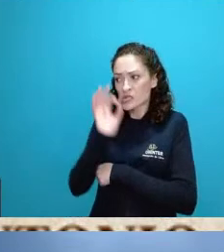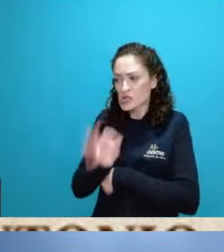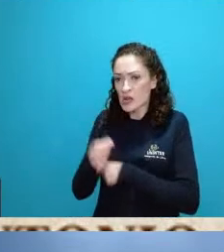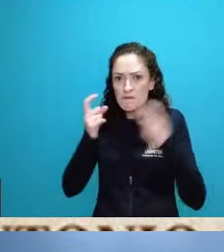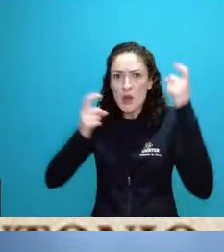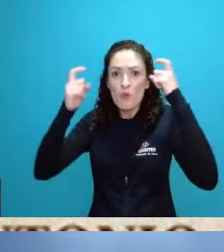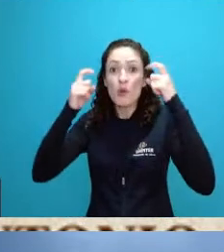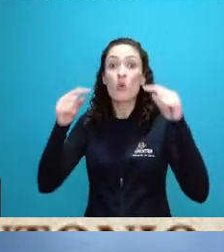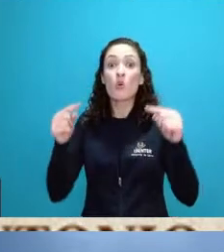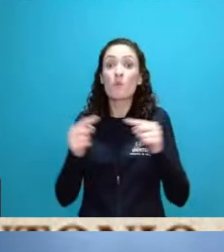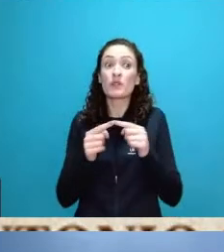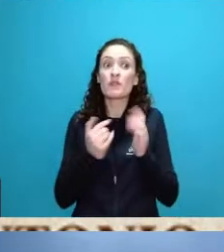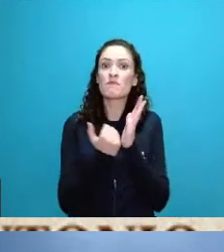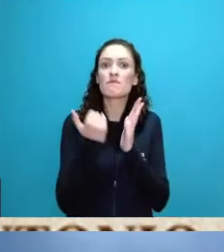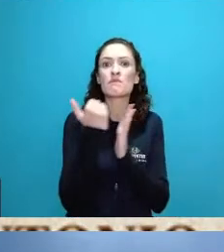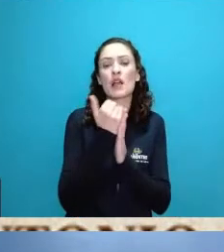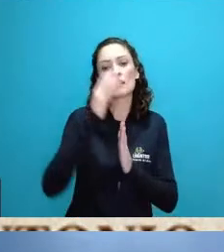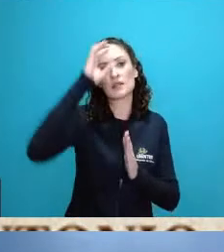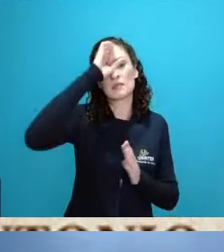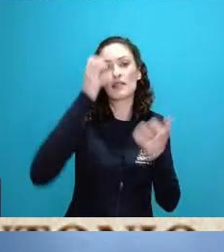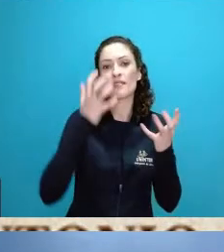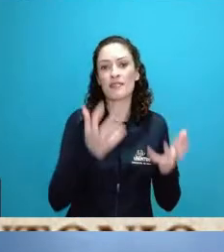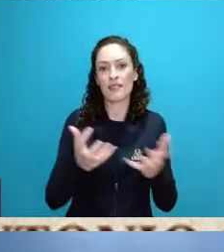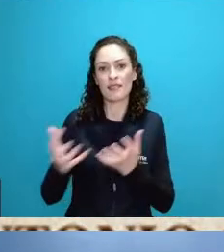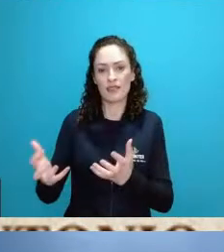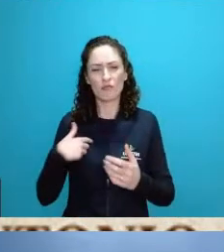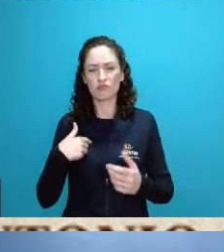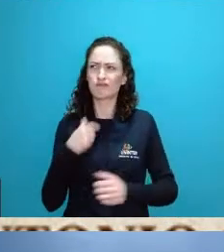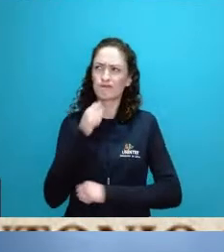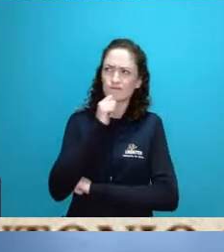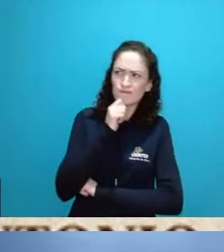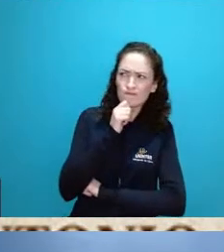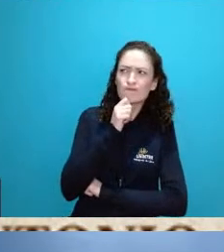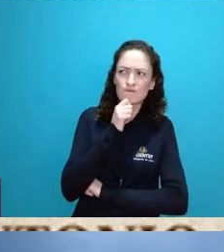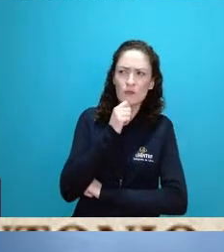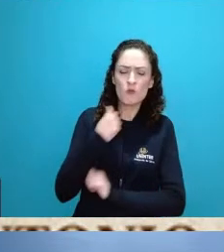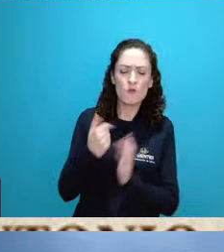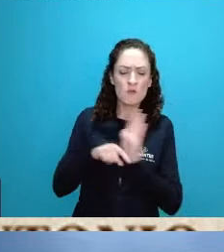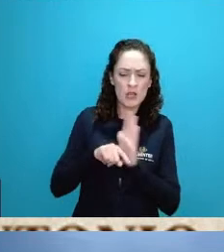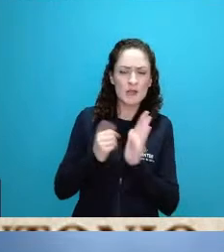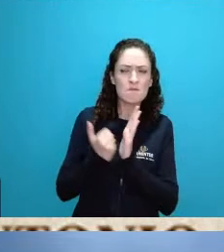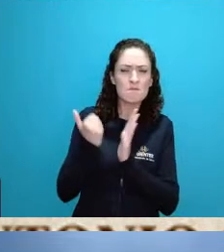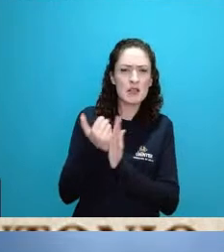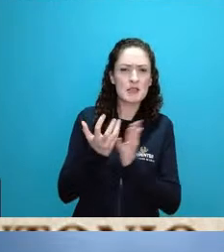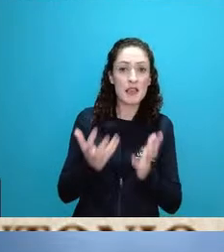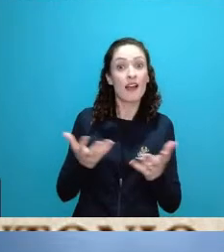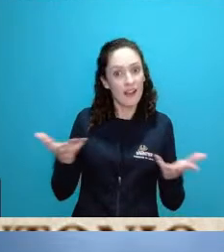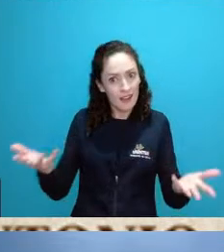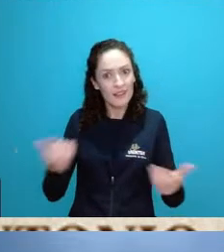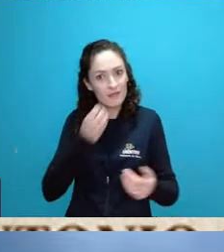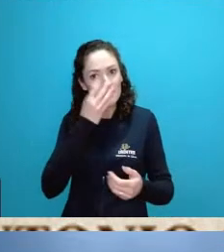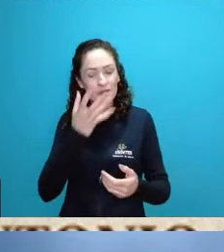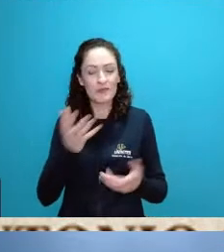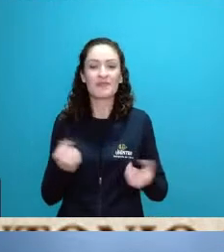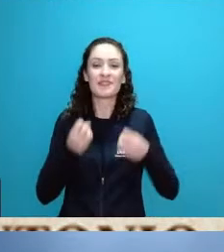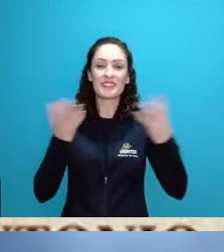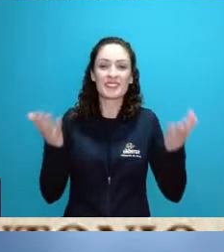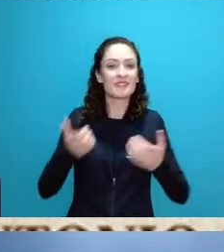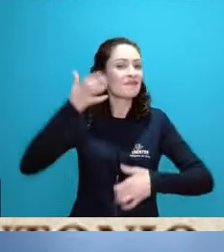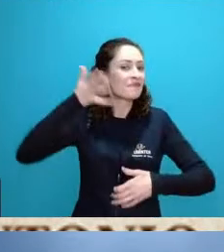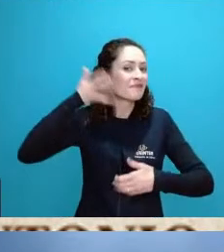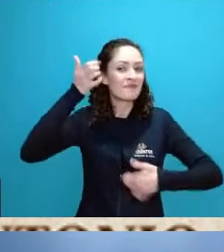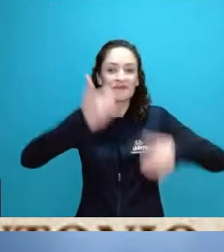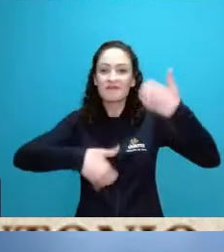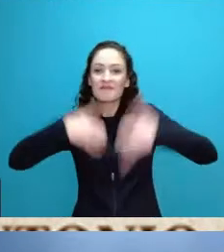preocupar com a encontrar algumas respostas então o objetivo de uma fala de uma apresentação por